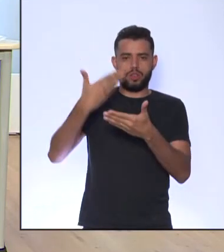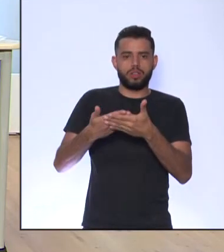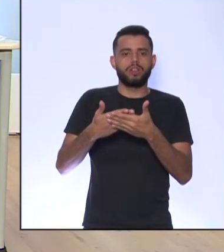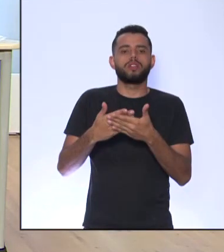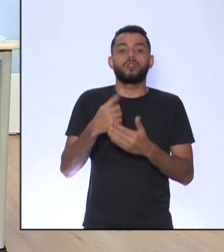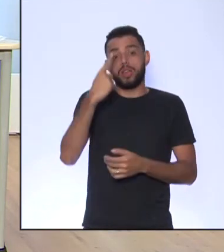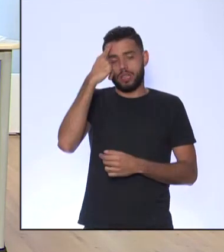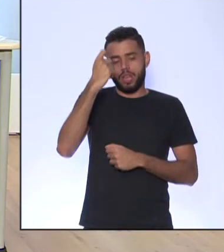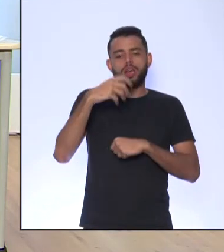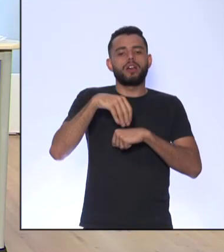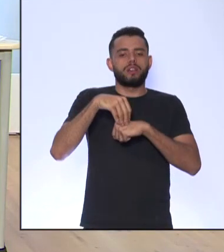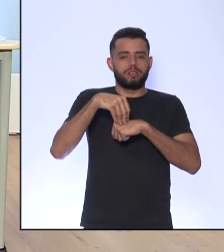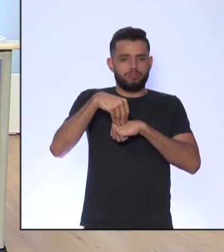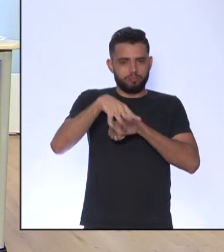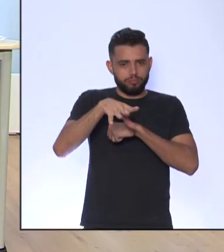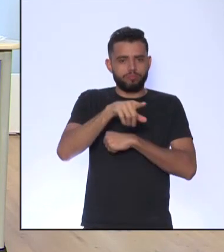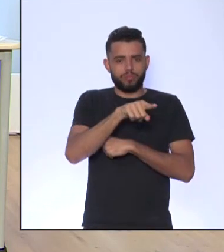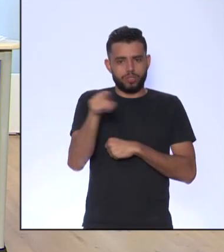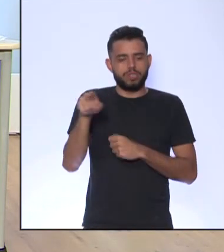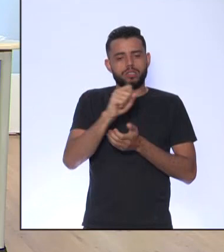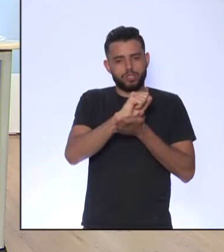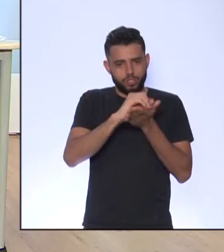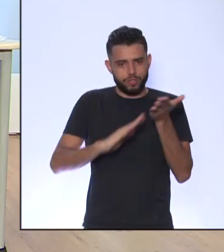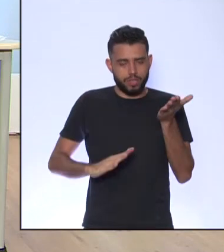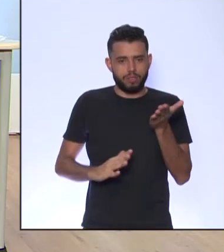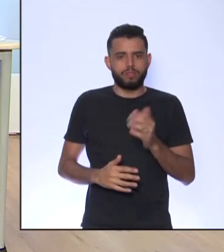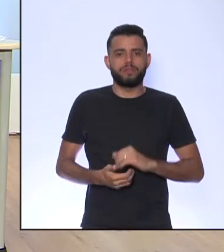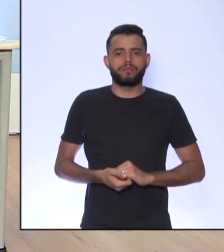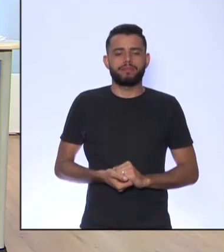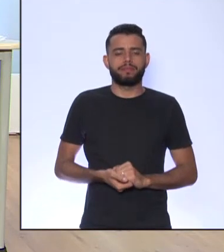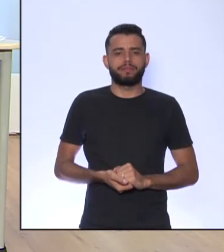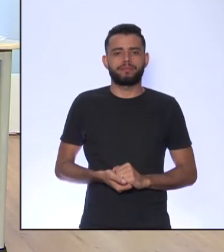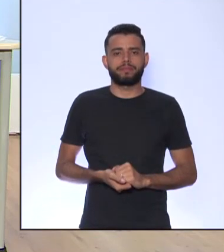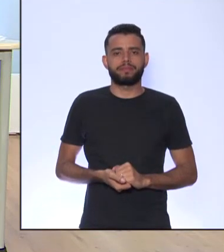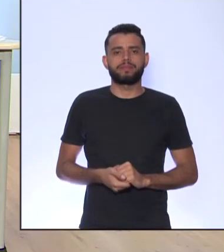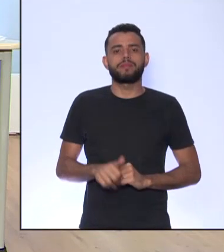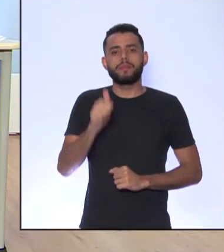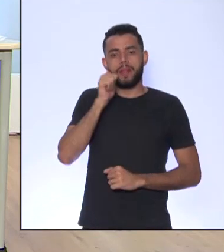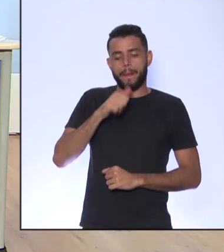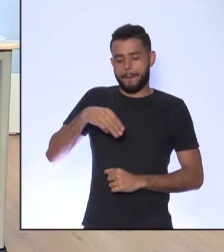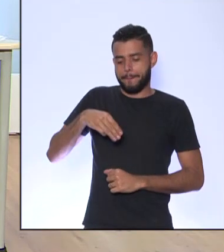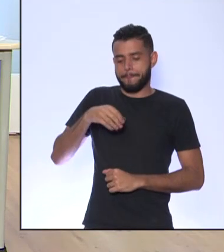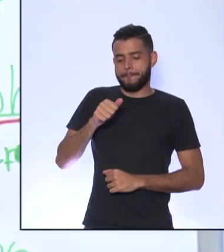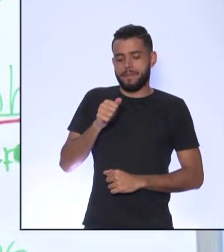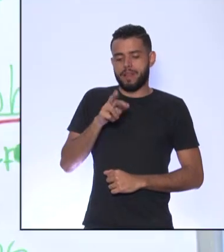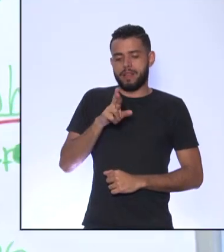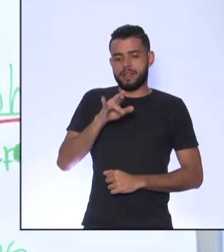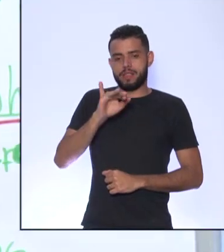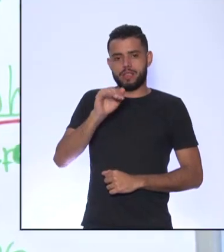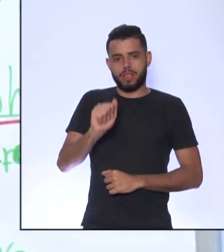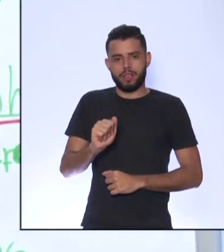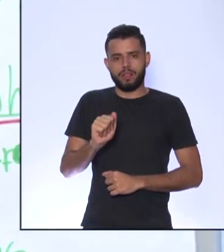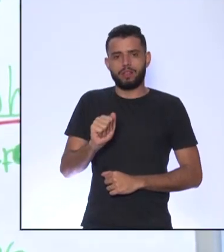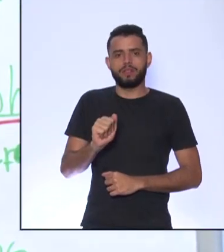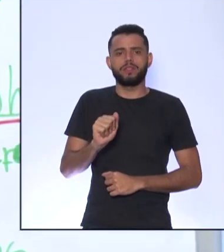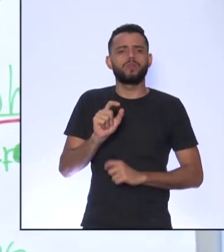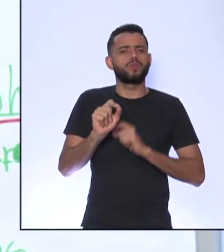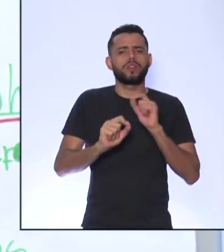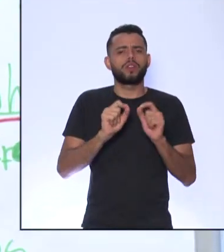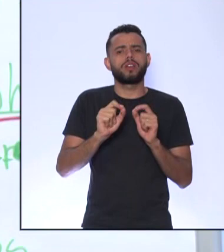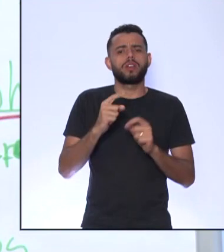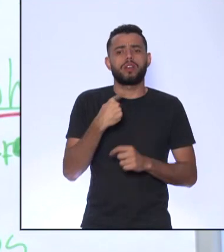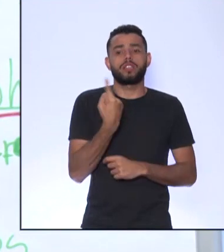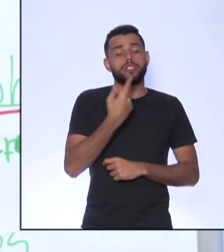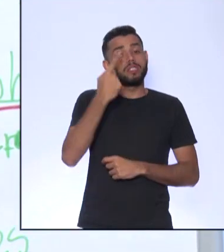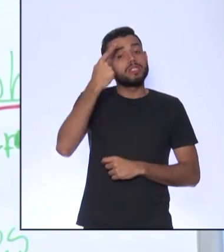vocês da nossa aula Uma estudante aqui, a Maria Falou o seguinte Que a gente tem que sempre olhar para o lado De que nessa época